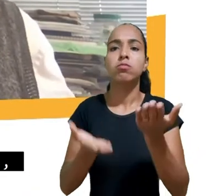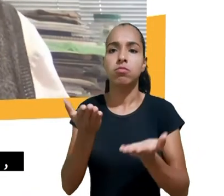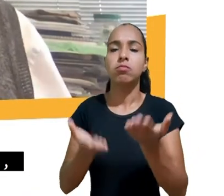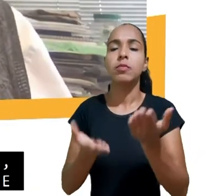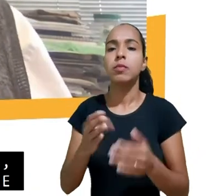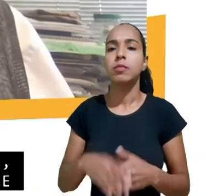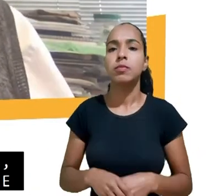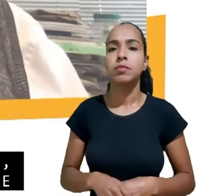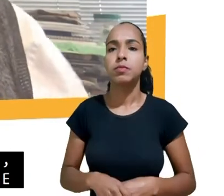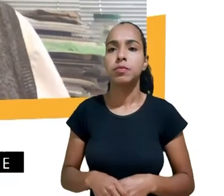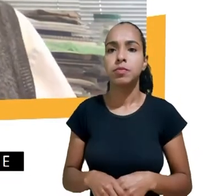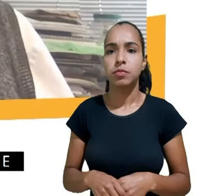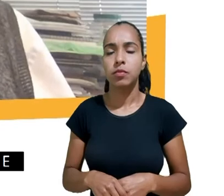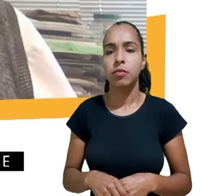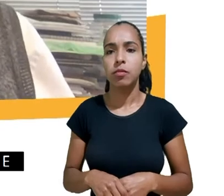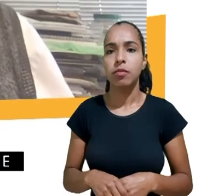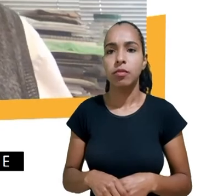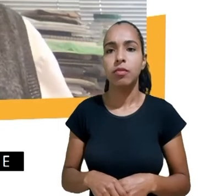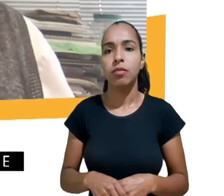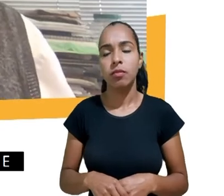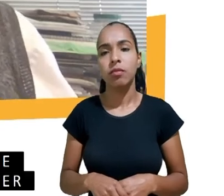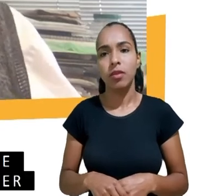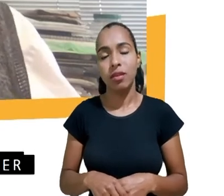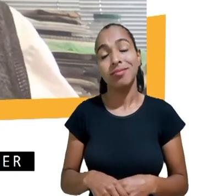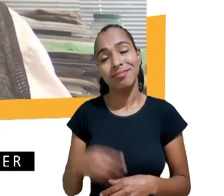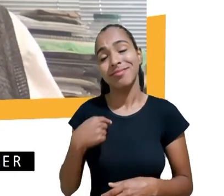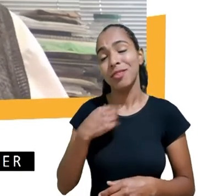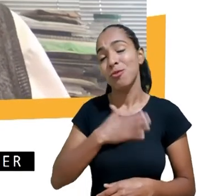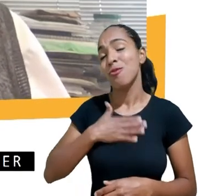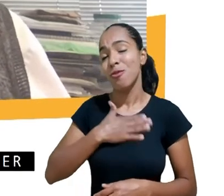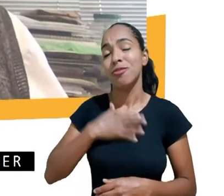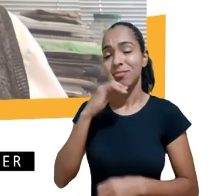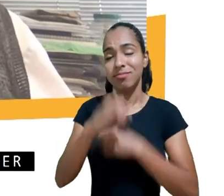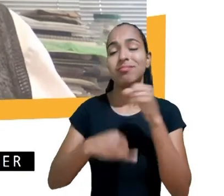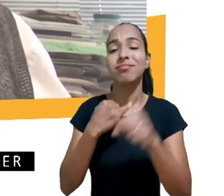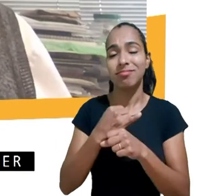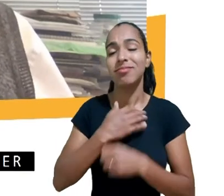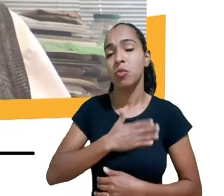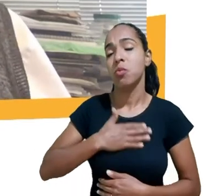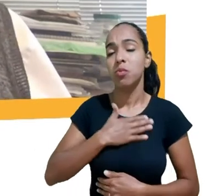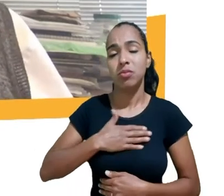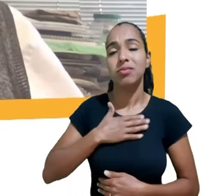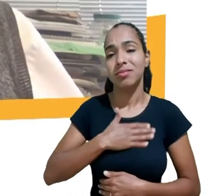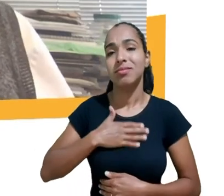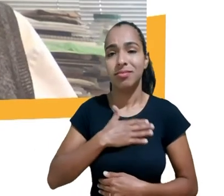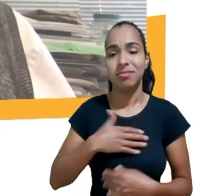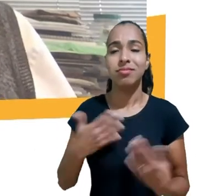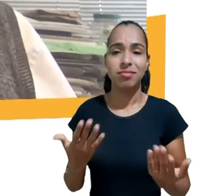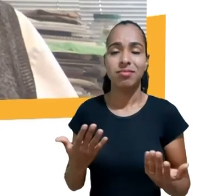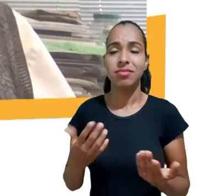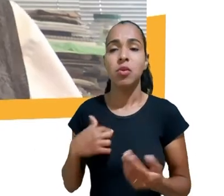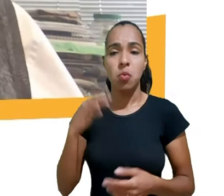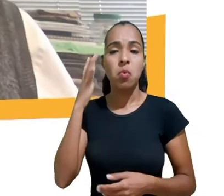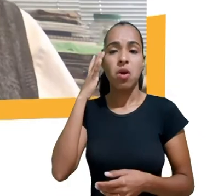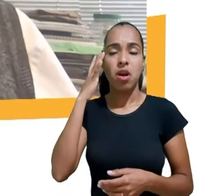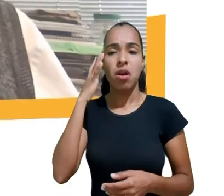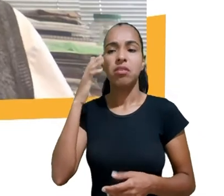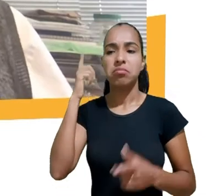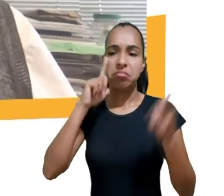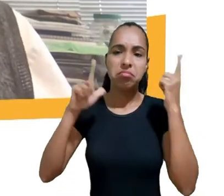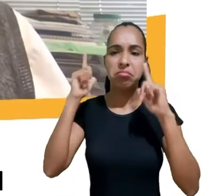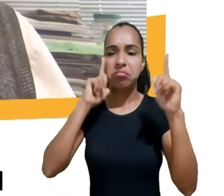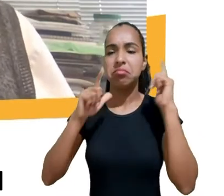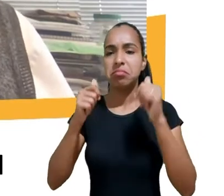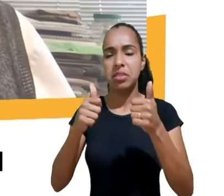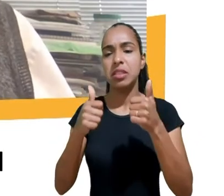como grande fã da internet continuo otimista nisso eu espero que sairemos adequadamente posicionados disso mas não será trivial